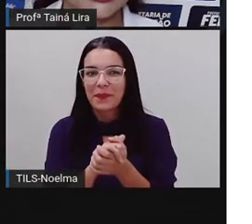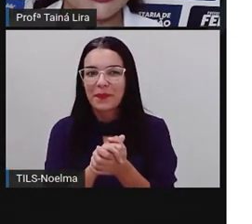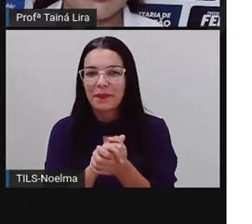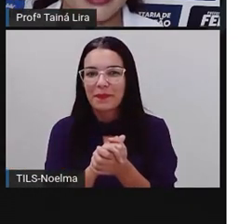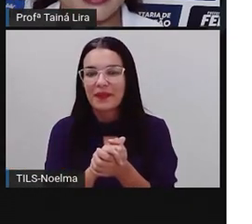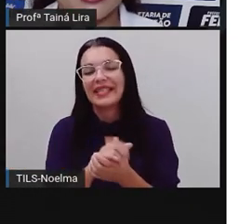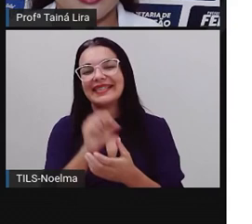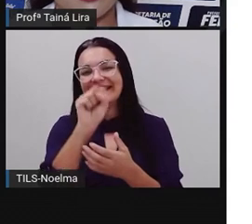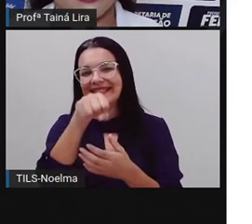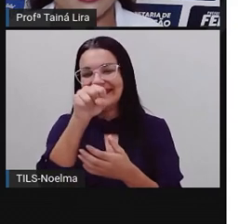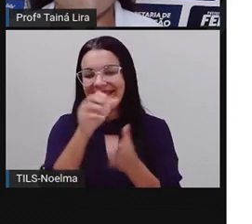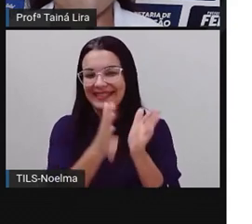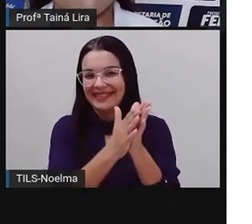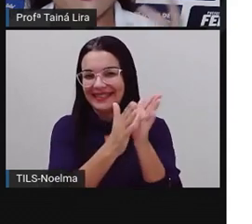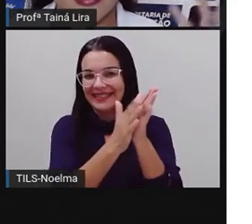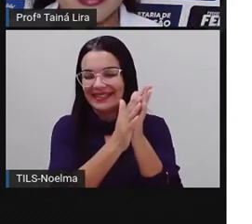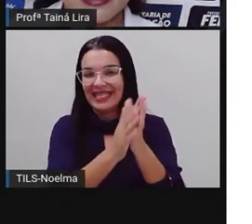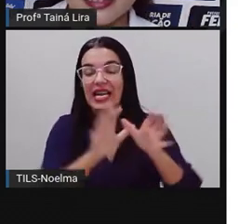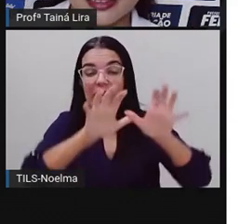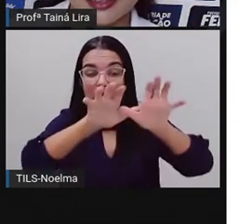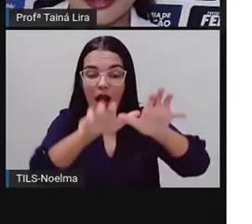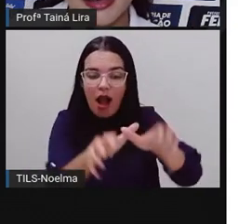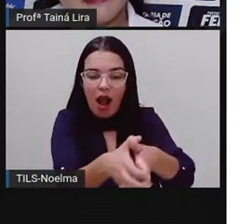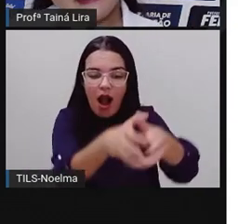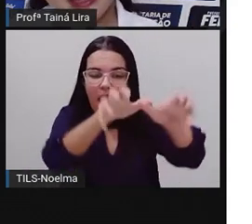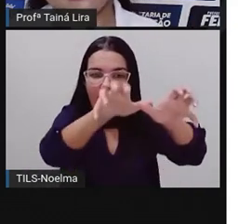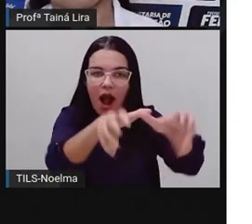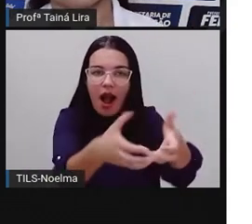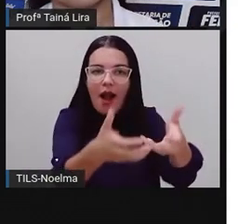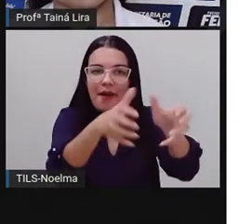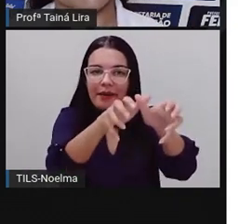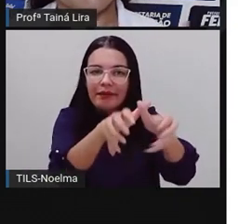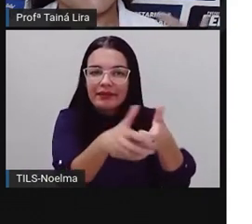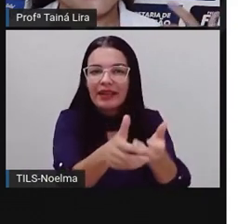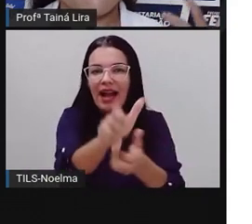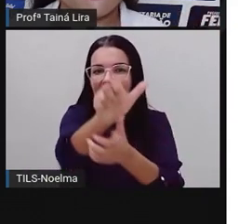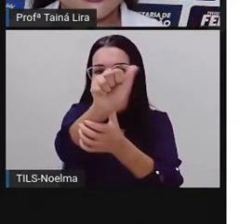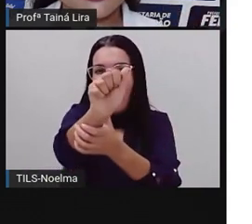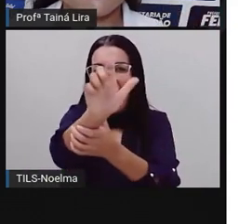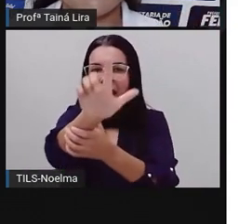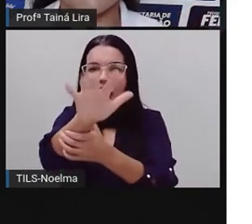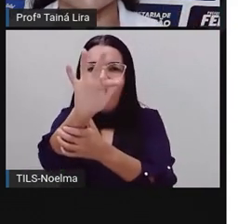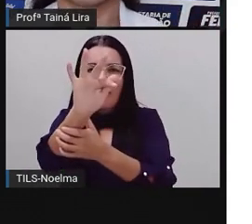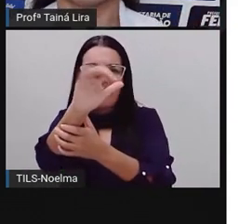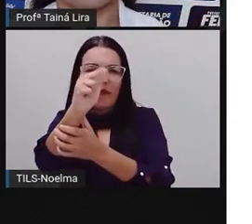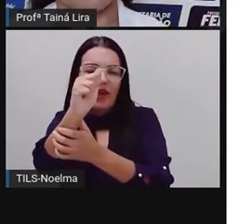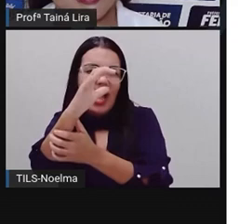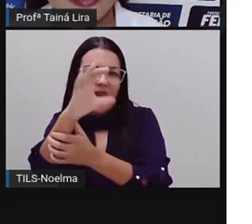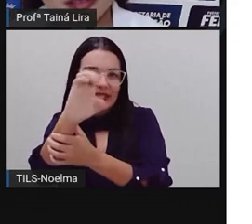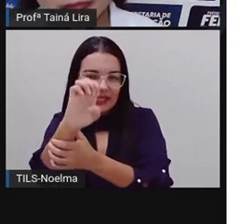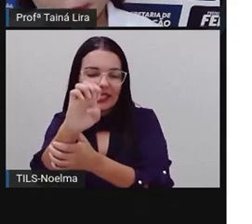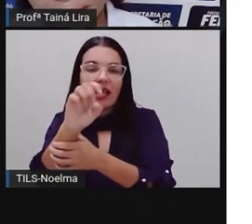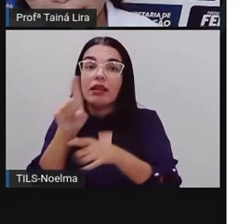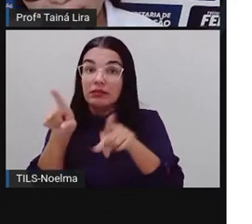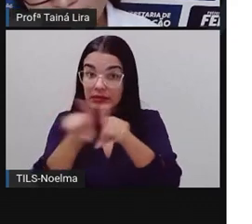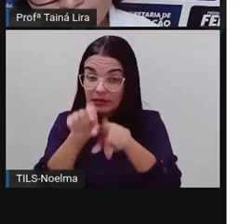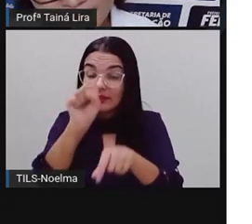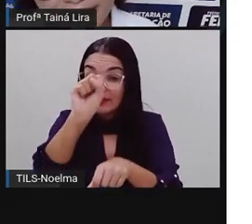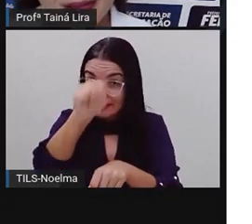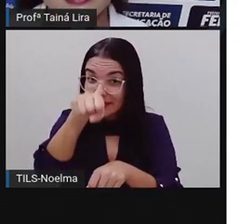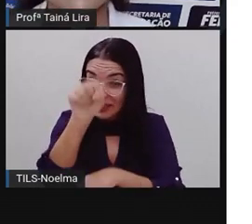Muito bem, ó, alface, não é? Alface, ou para alface é uma planta, alface é uma